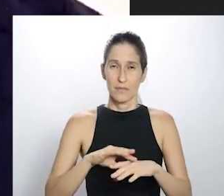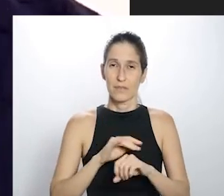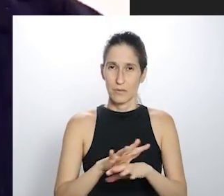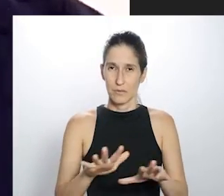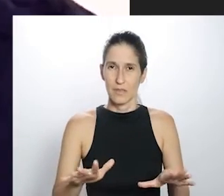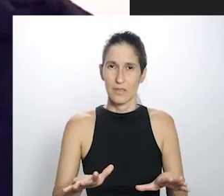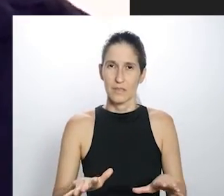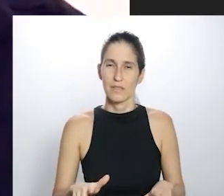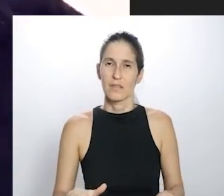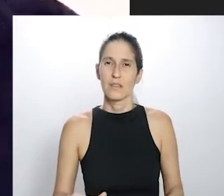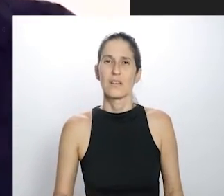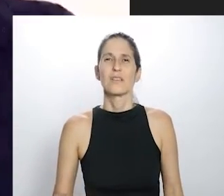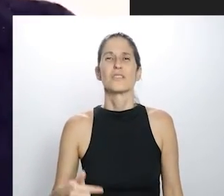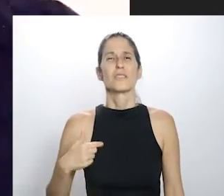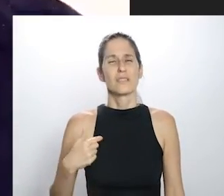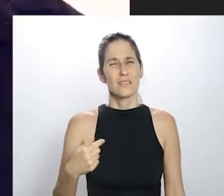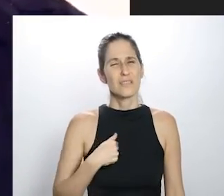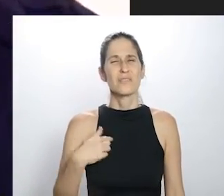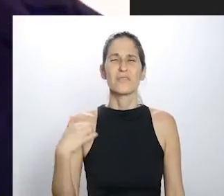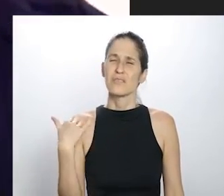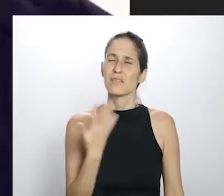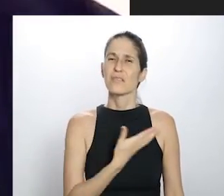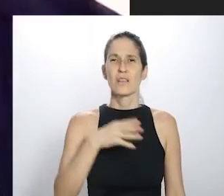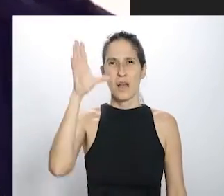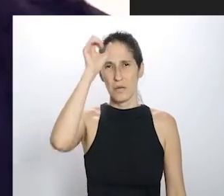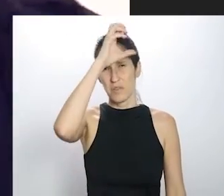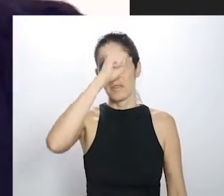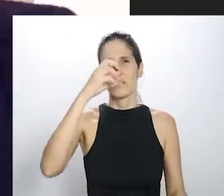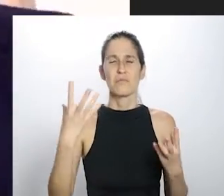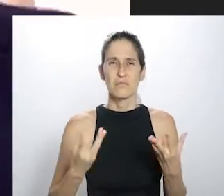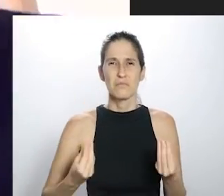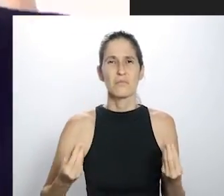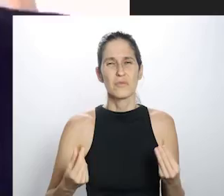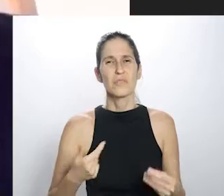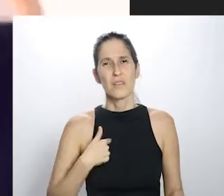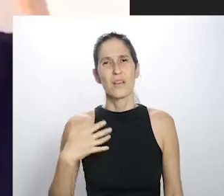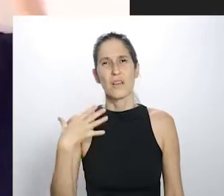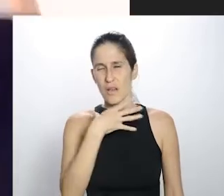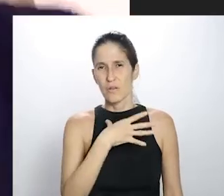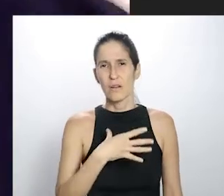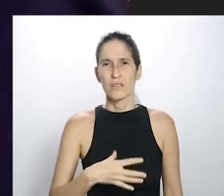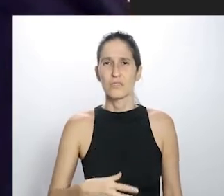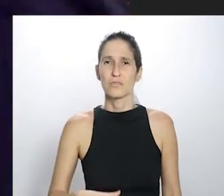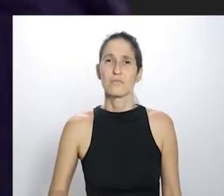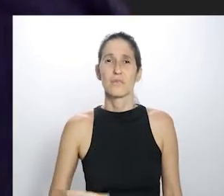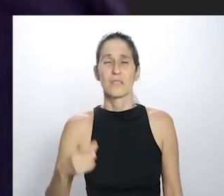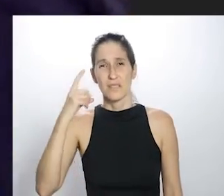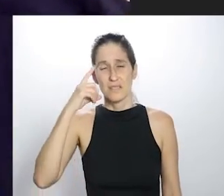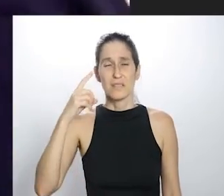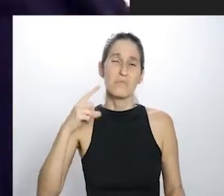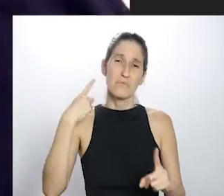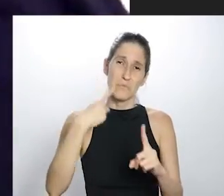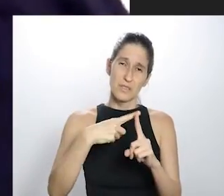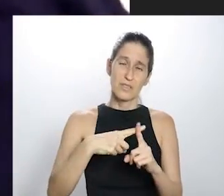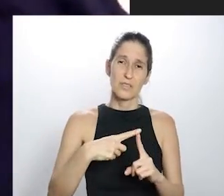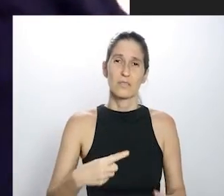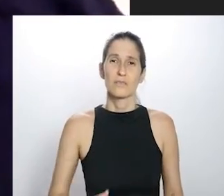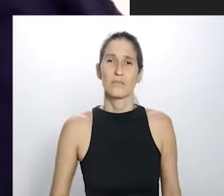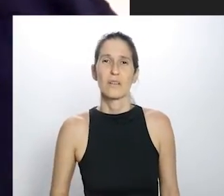presencialmente, a gente vai ter ganhos também, né? Então, eu acho que esse é o lado positivo de todo esse desastre, né? Eu me lembro